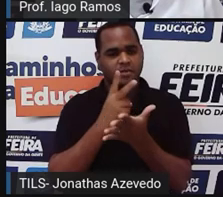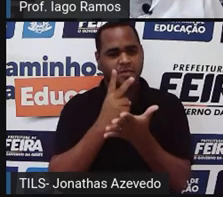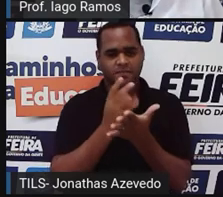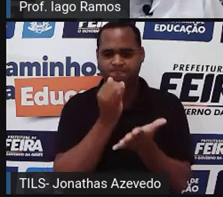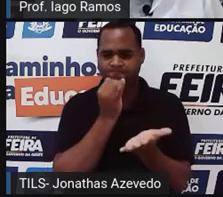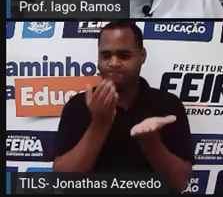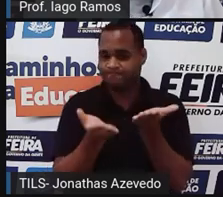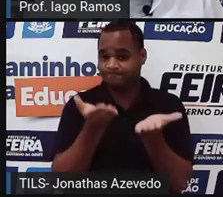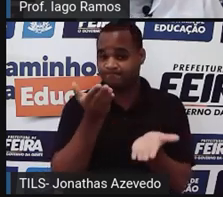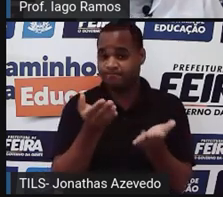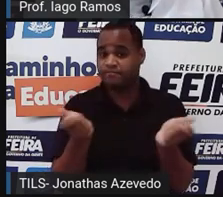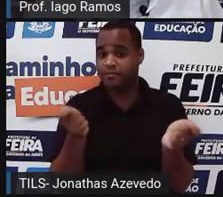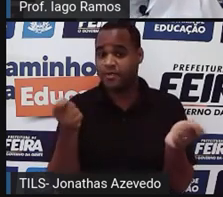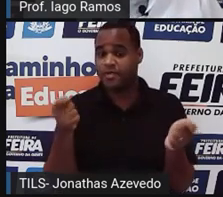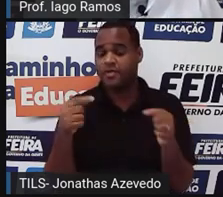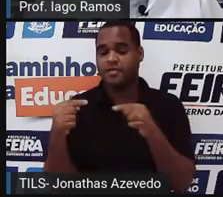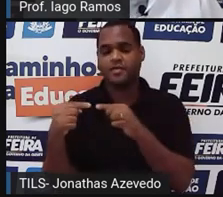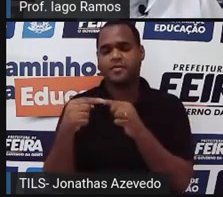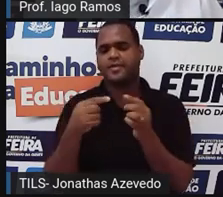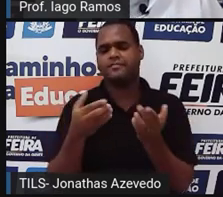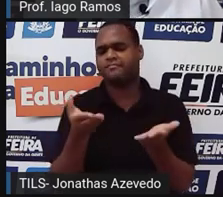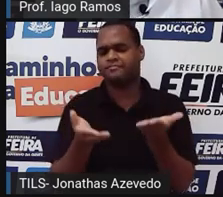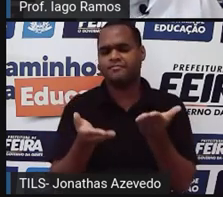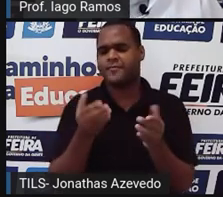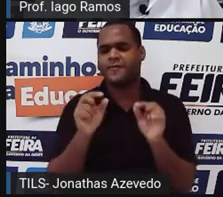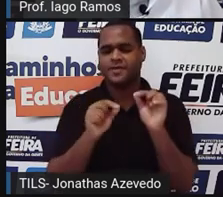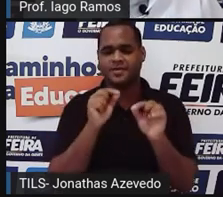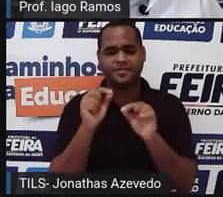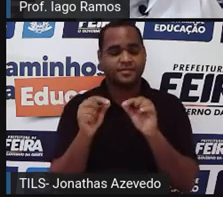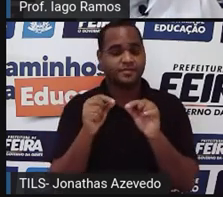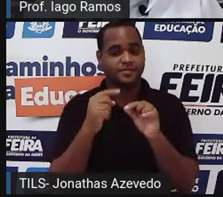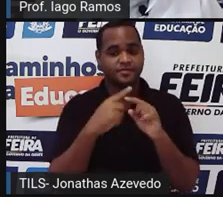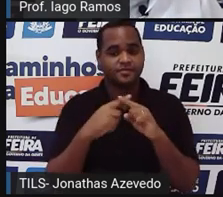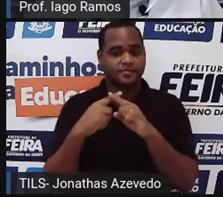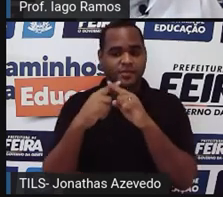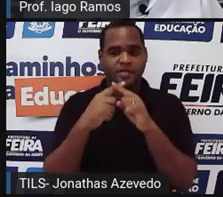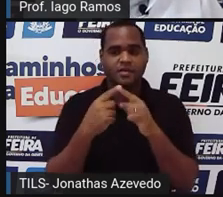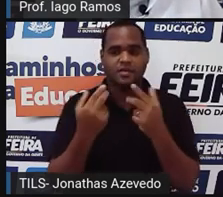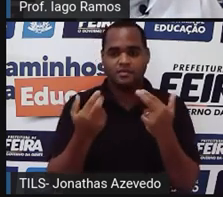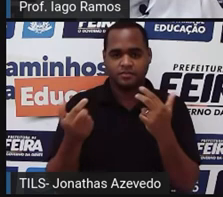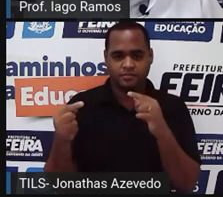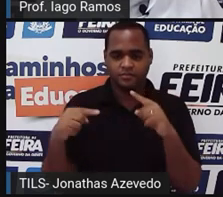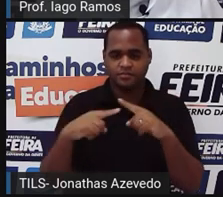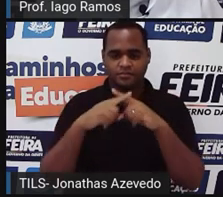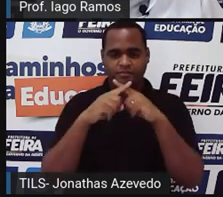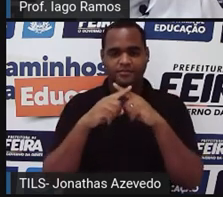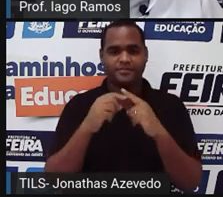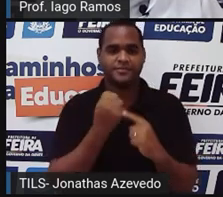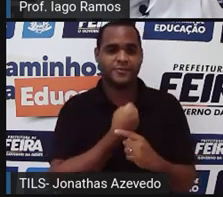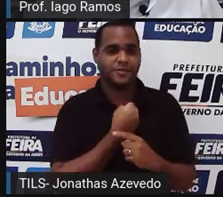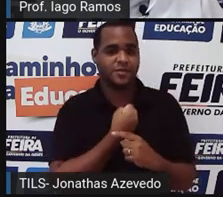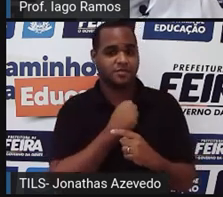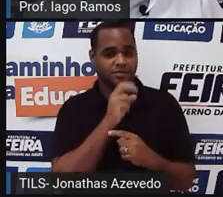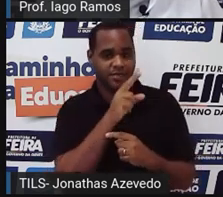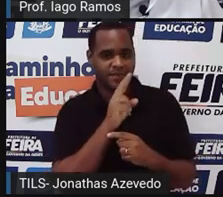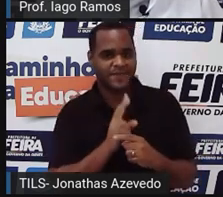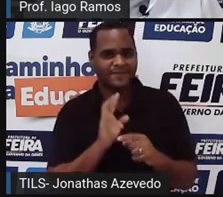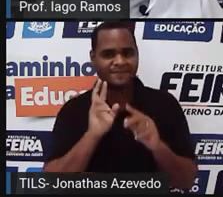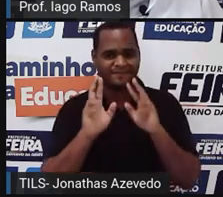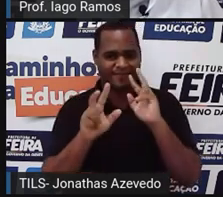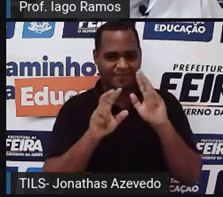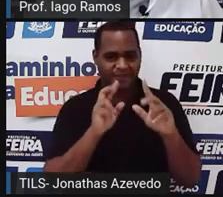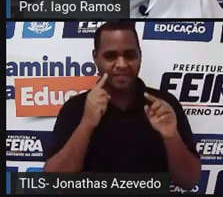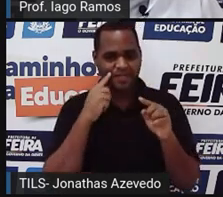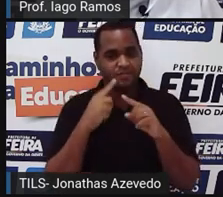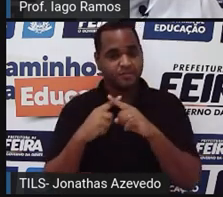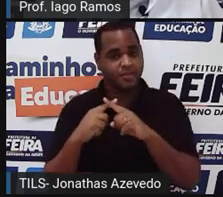O que é que sempre acontece em uma proporção? Essa multiplicação cruzada, o número de cima de uma razão multiplicado pelo número